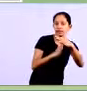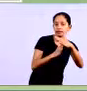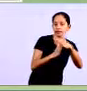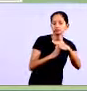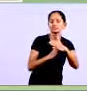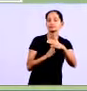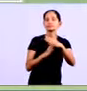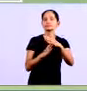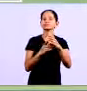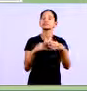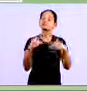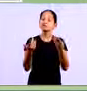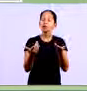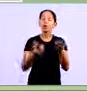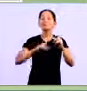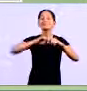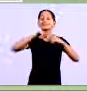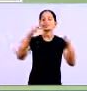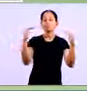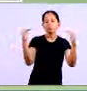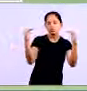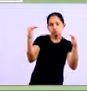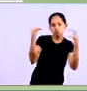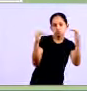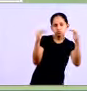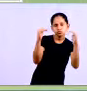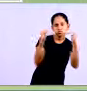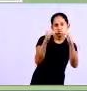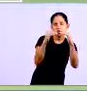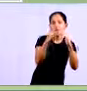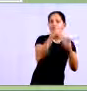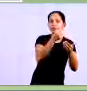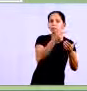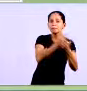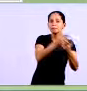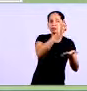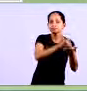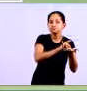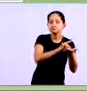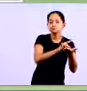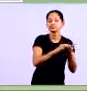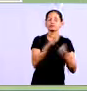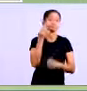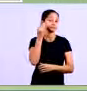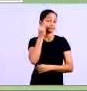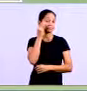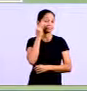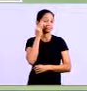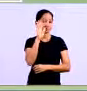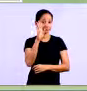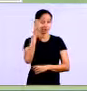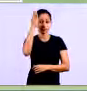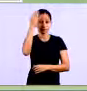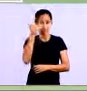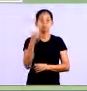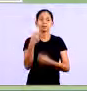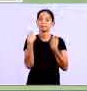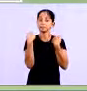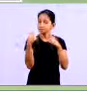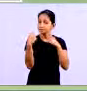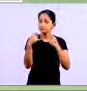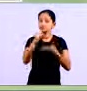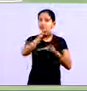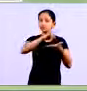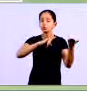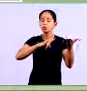E a data que você pagou, tá? Aquele, aquele, aquele anota ou duplicata ou cheque, você pode lançar, o document